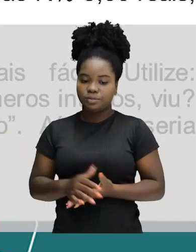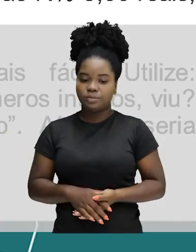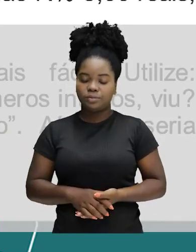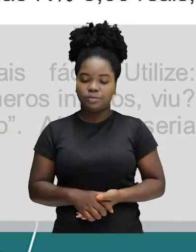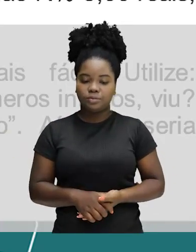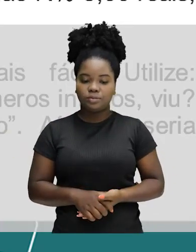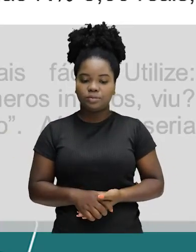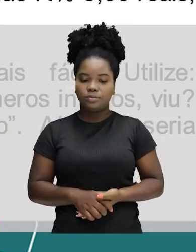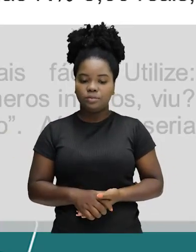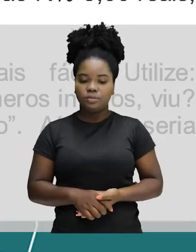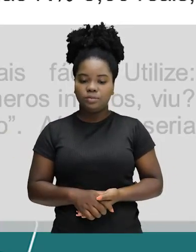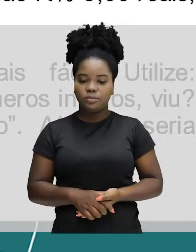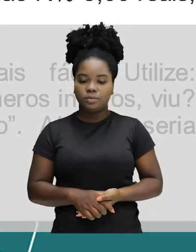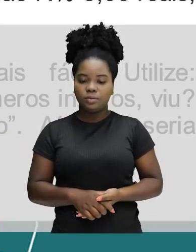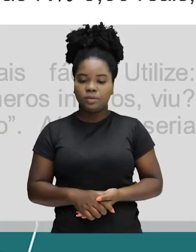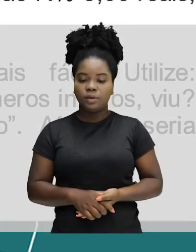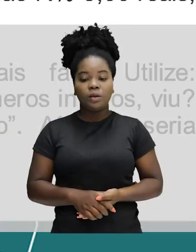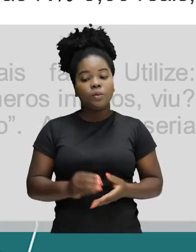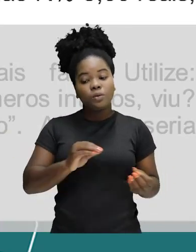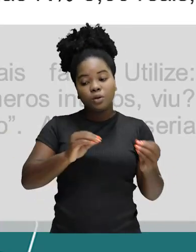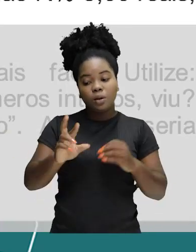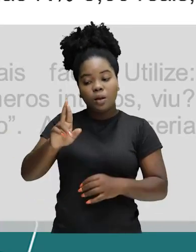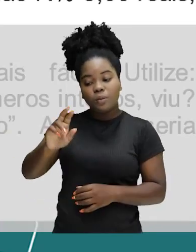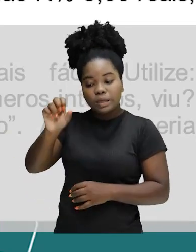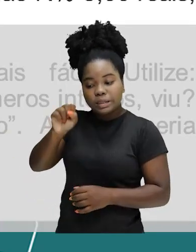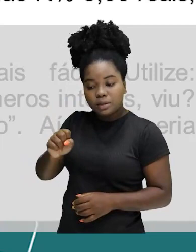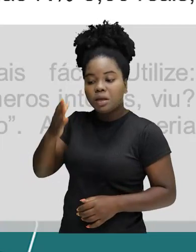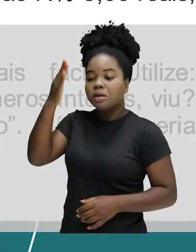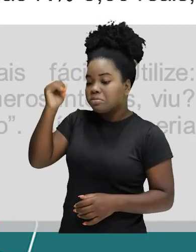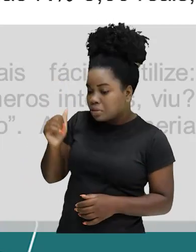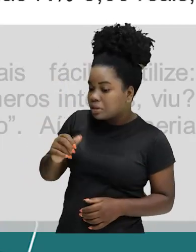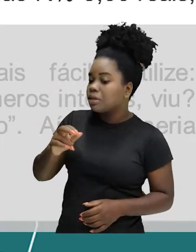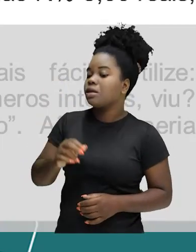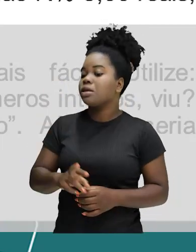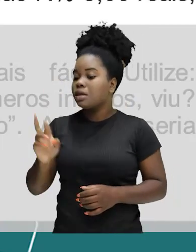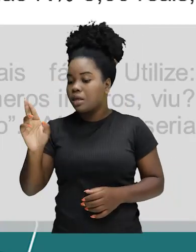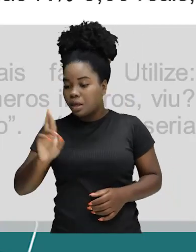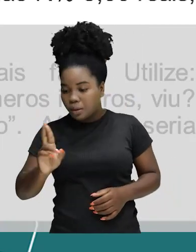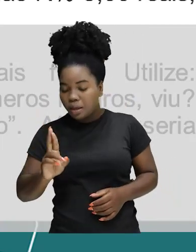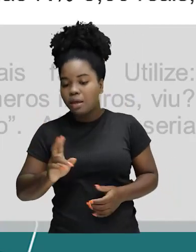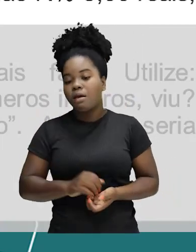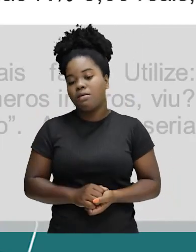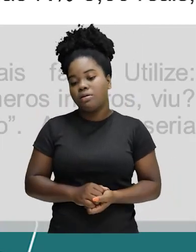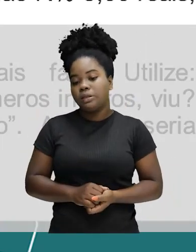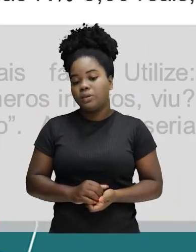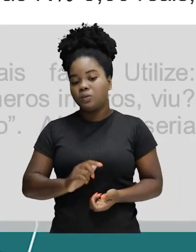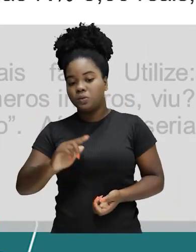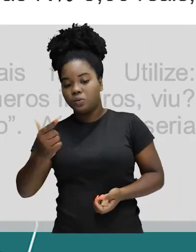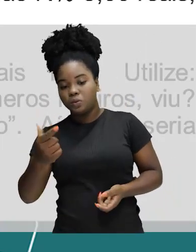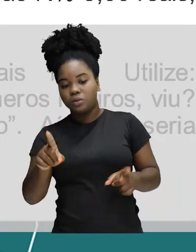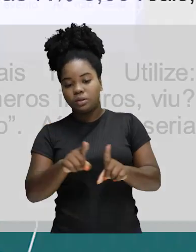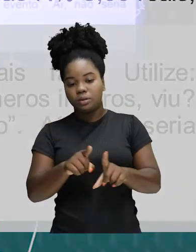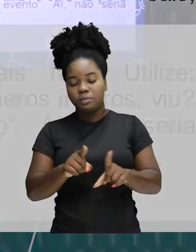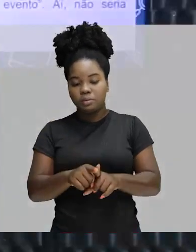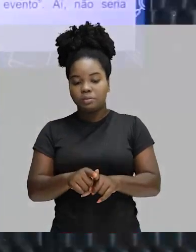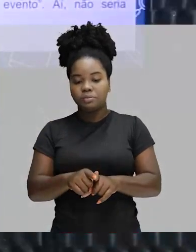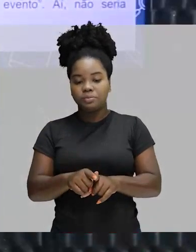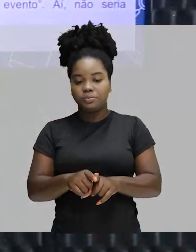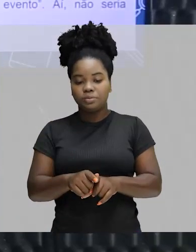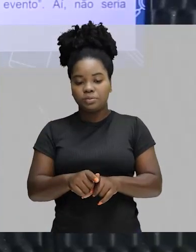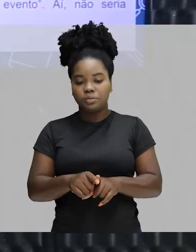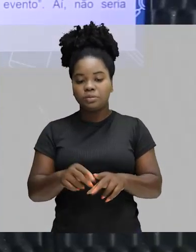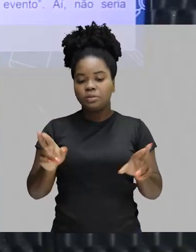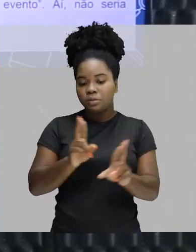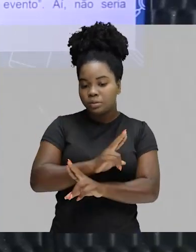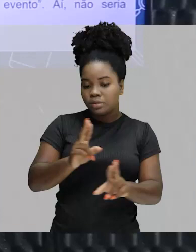a moeda. Quando eu vejo aquele símbolo, eu já sei que está relacionado ao real. Quando eu vejo outro símbolo, eu já sei que está relacionado a quê?